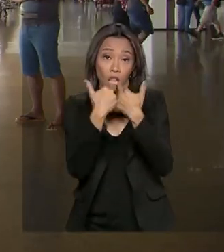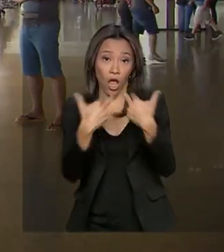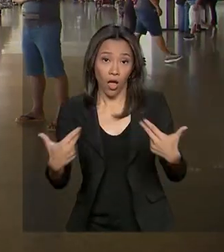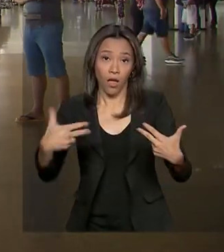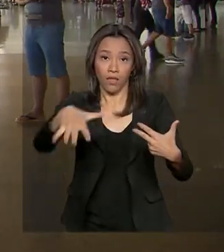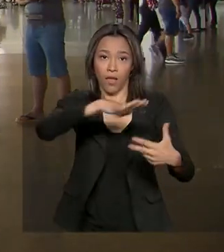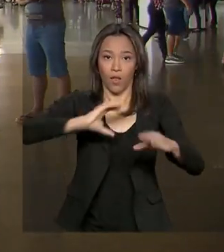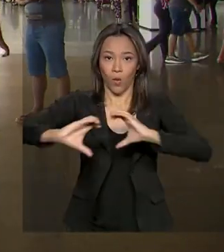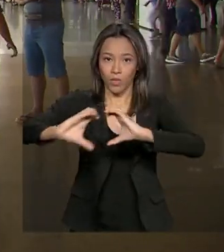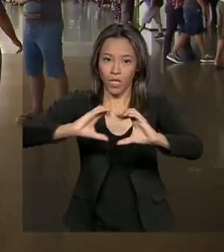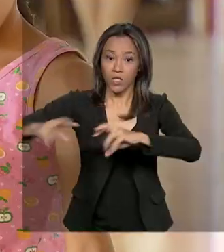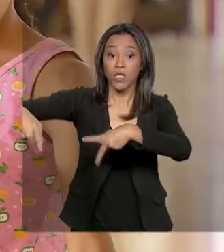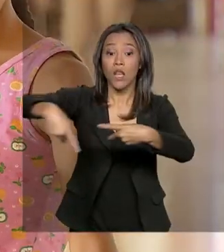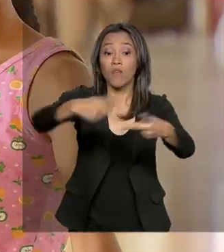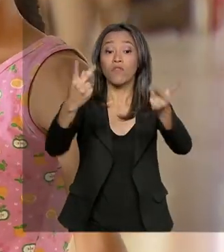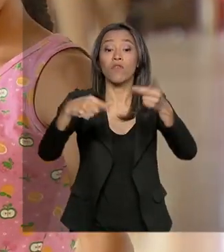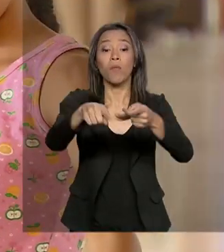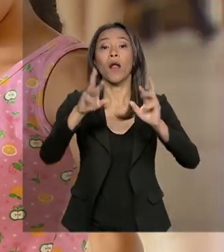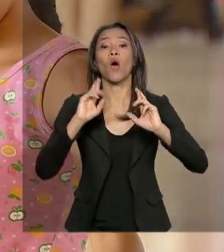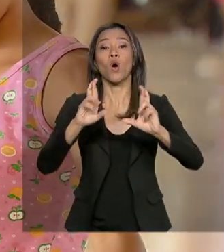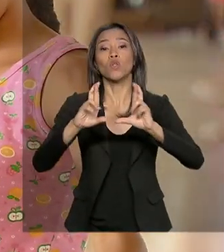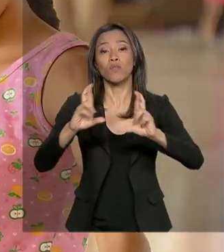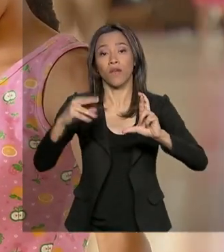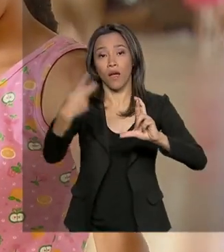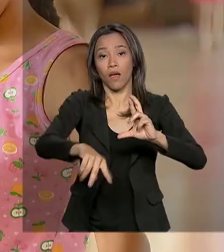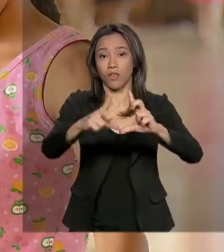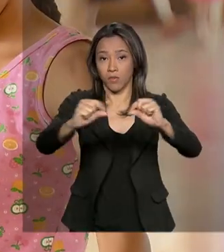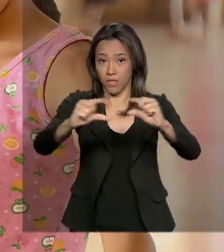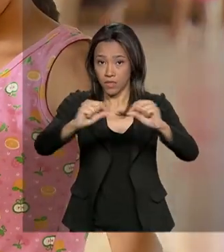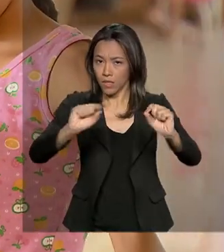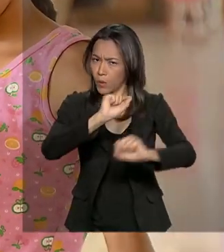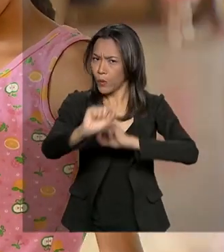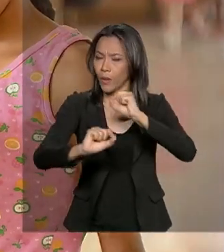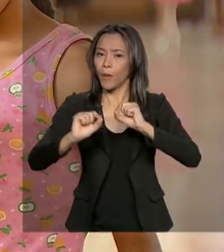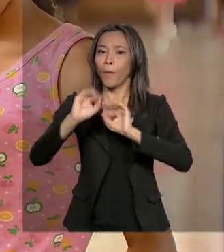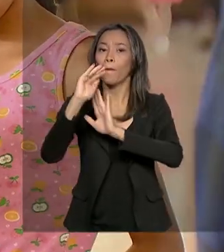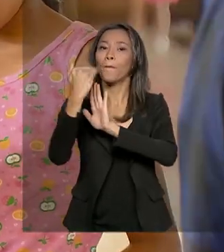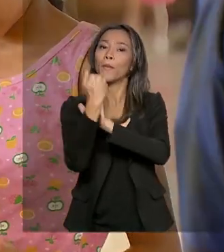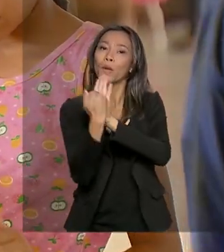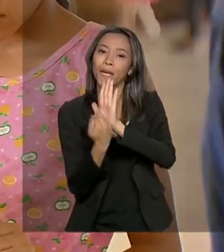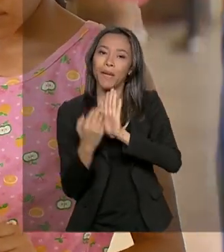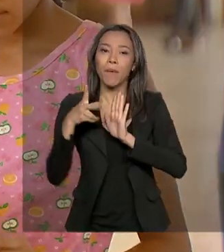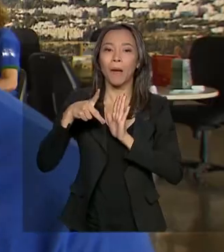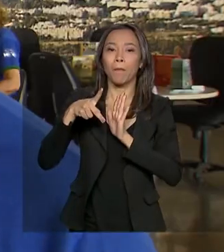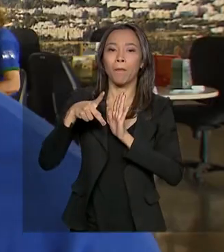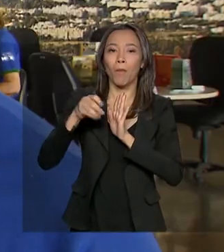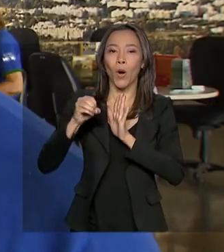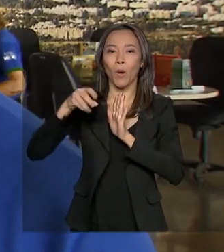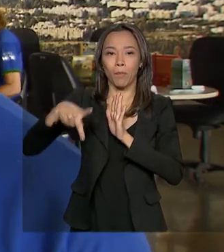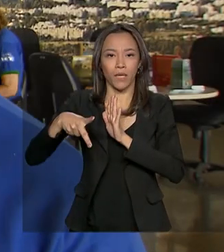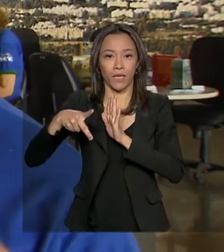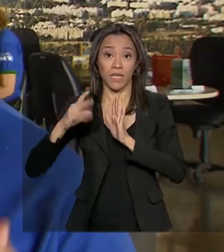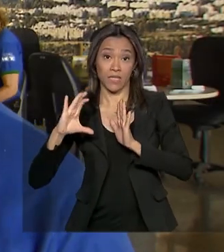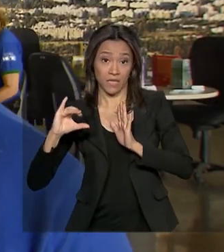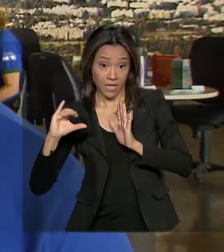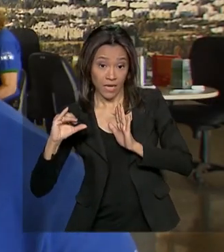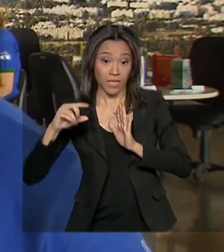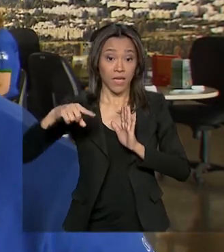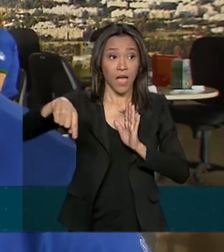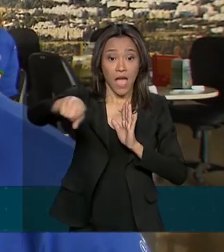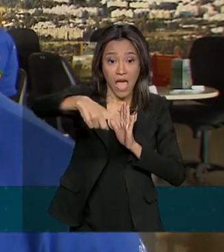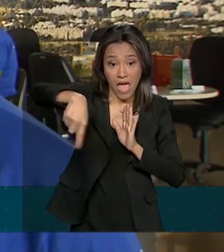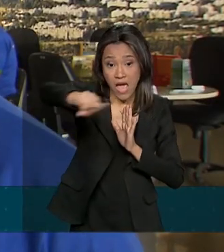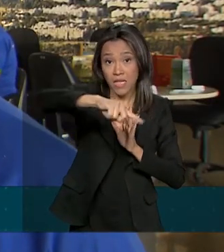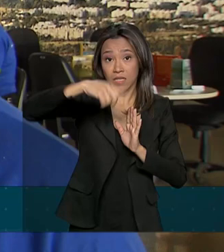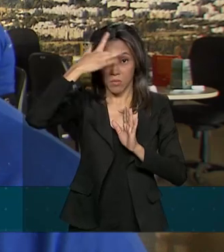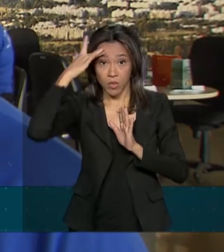trouxe para a rodoviária interestadual de Brasília o programa Pop Ciência. Essa população que está passando por